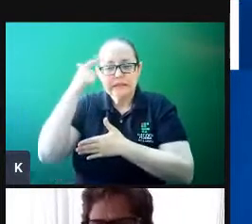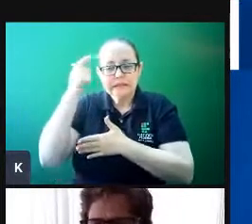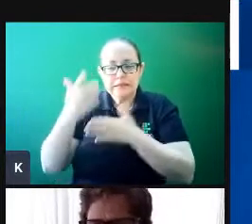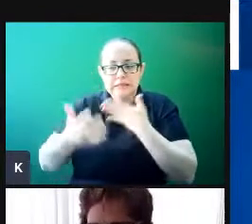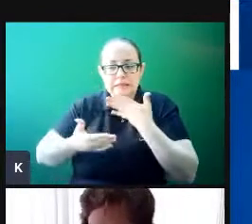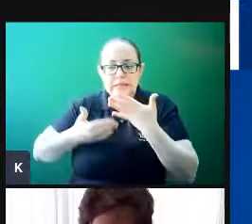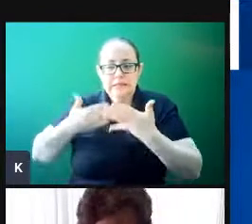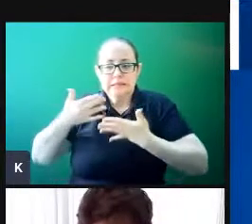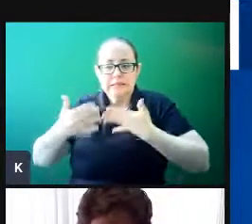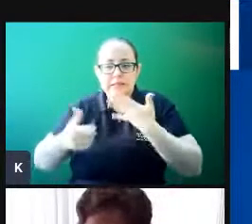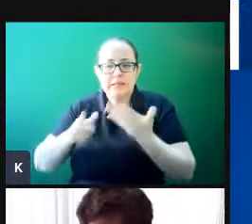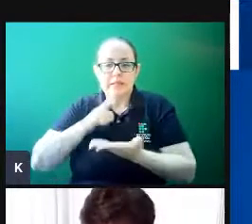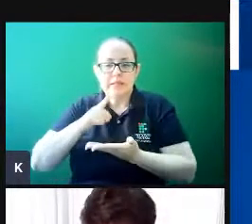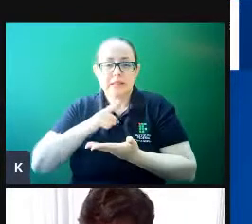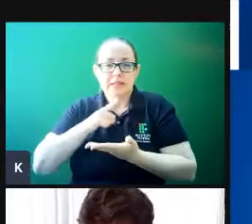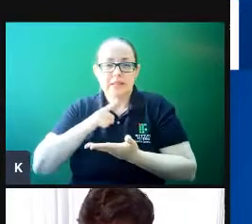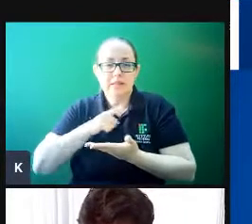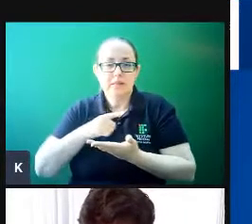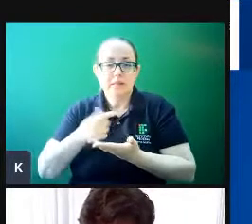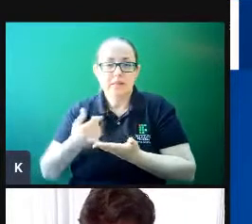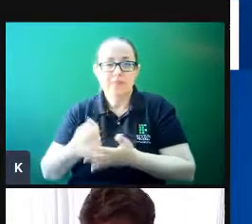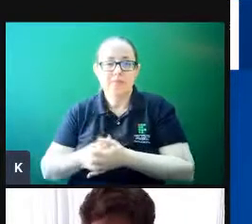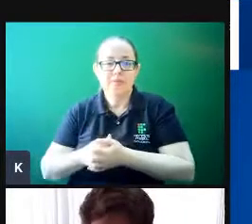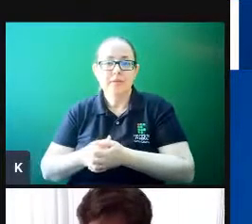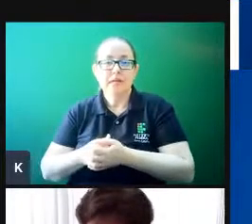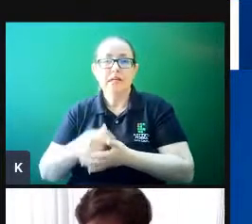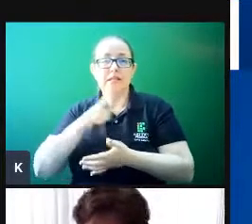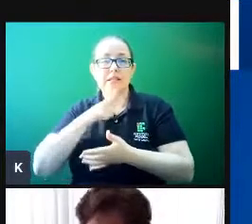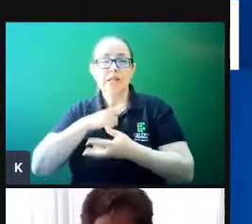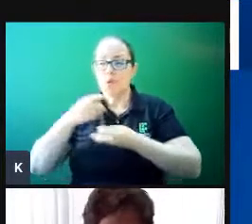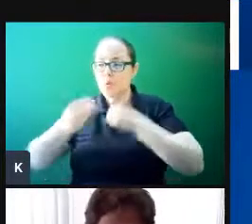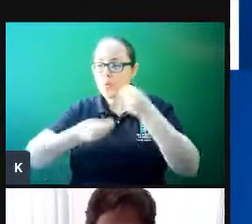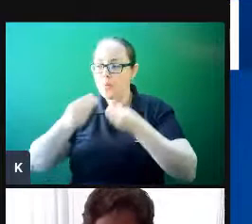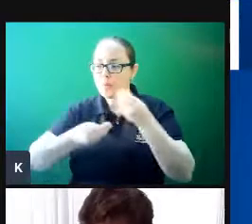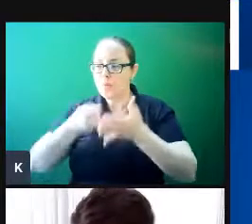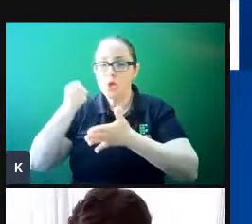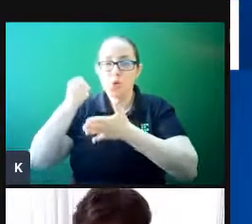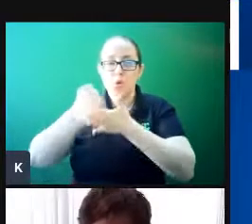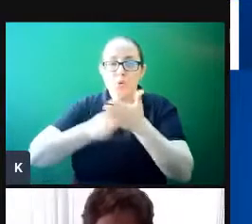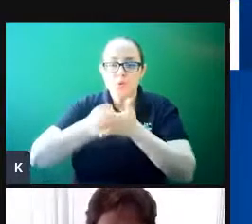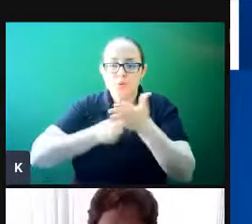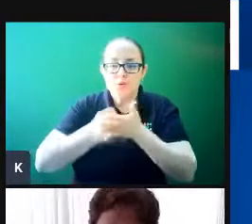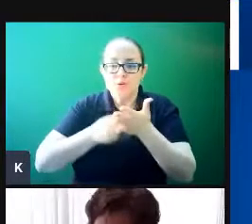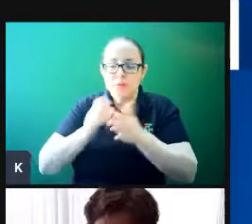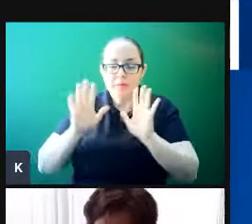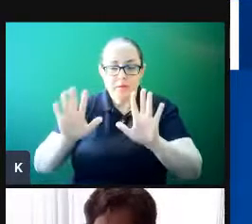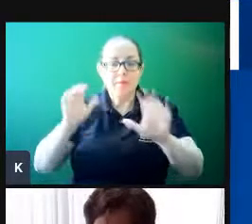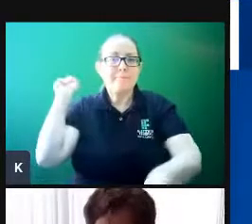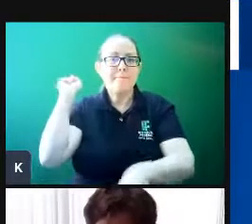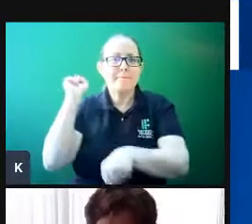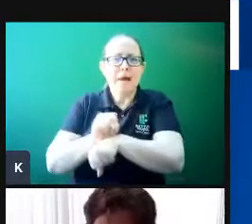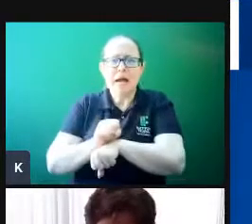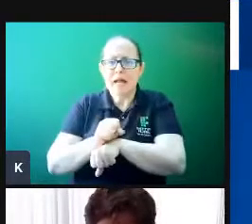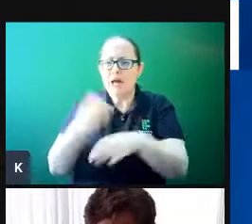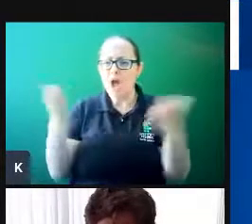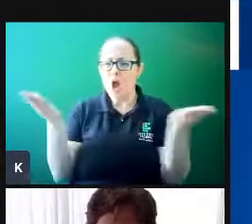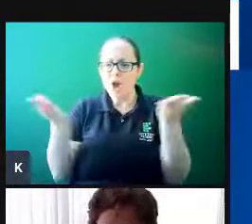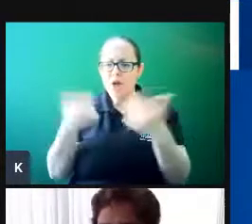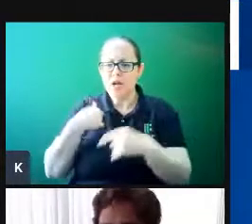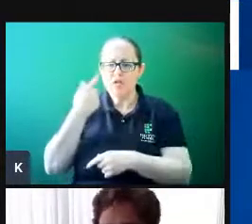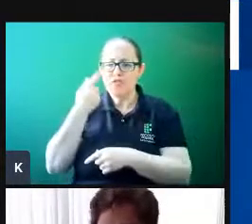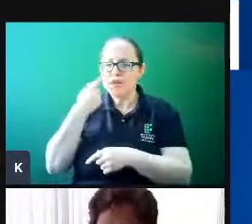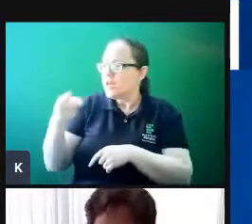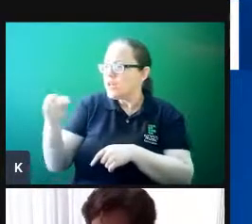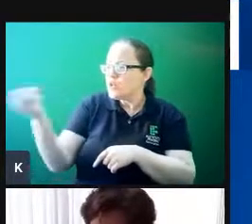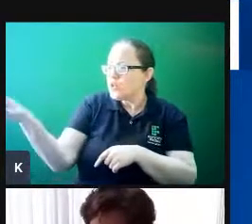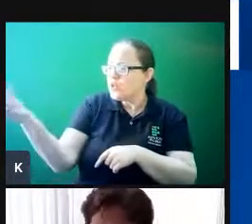ela aciona os hormônios de luta e fuga, é como se fosse assim, para tudo que eu preciso ver, tem uma coisa nova,